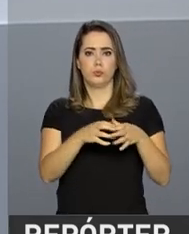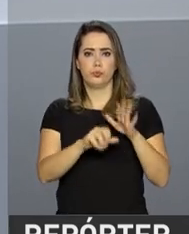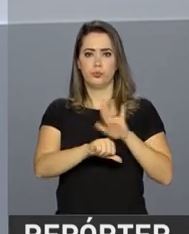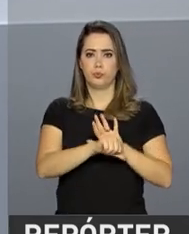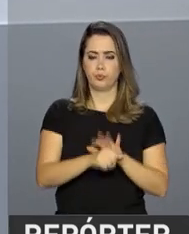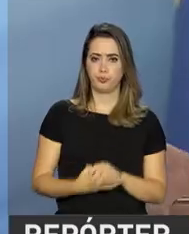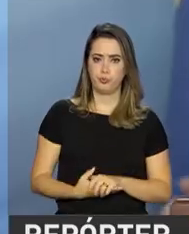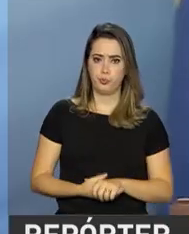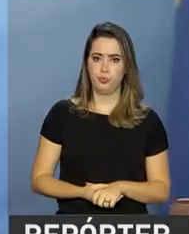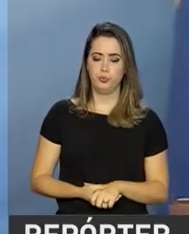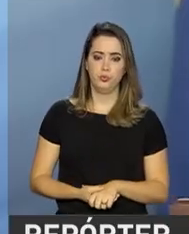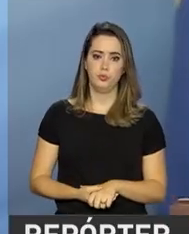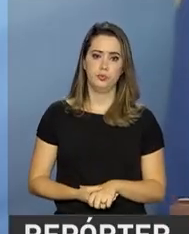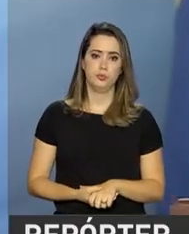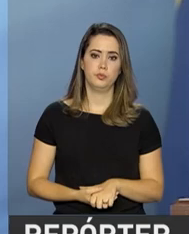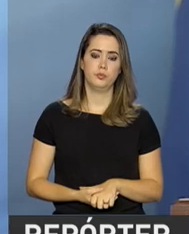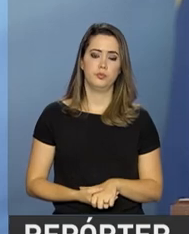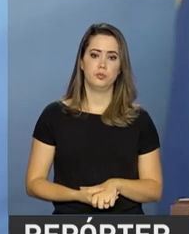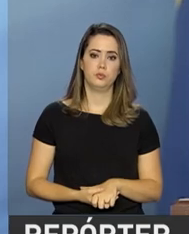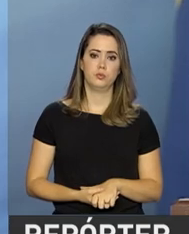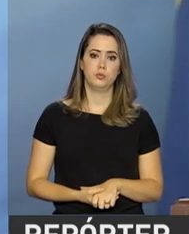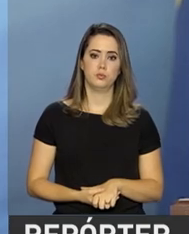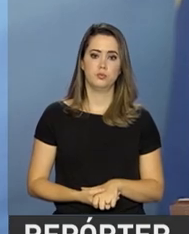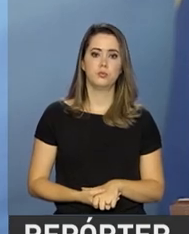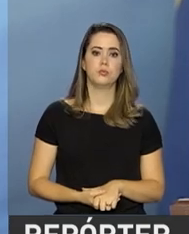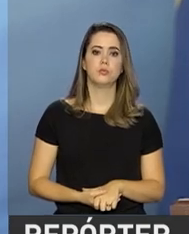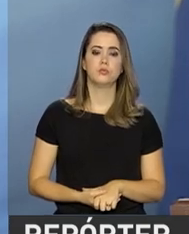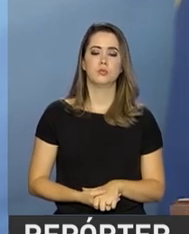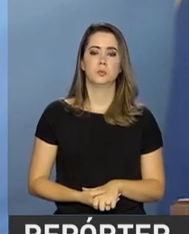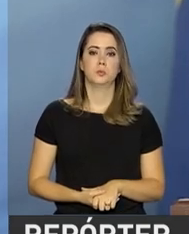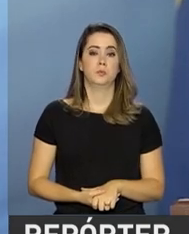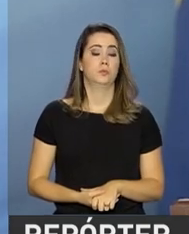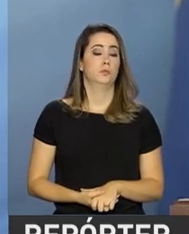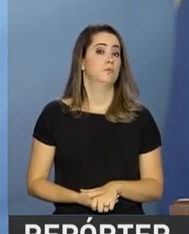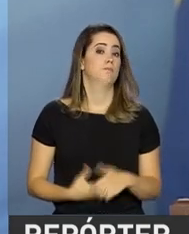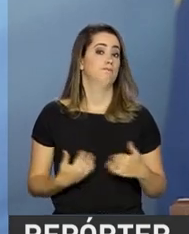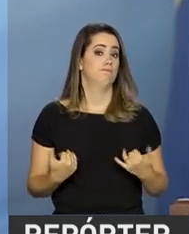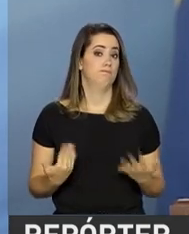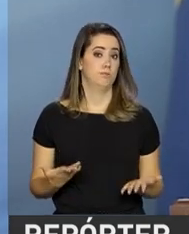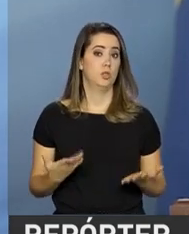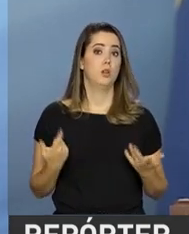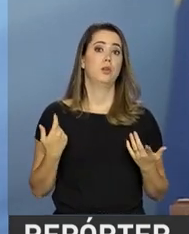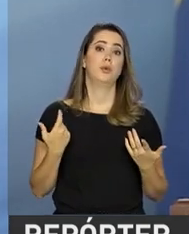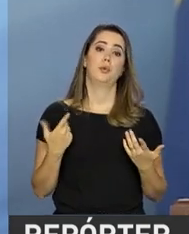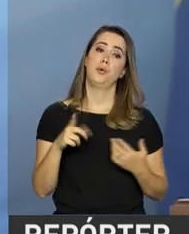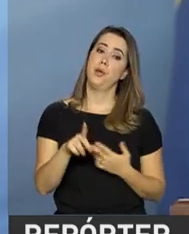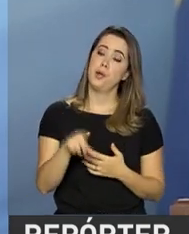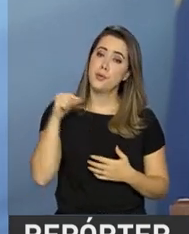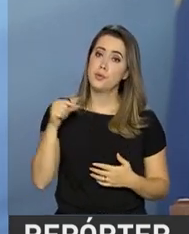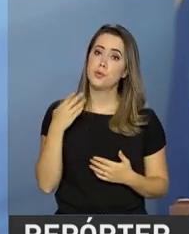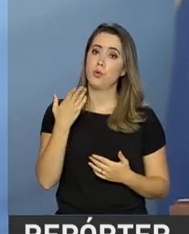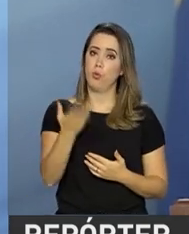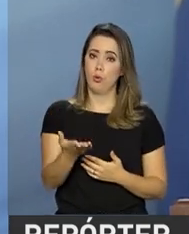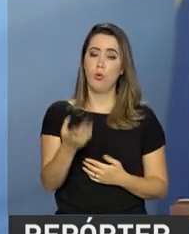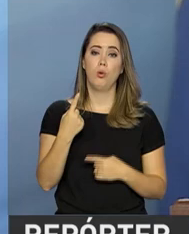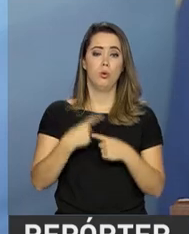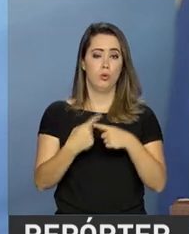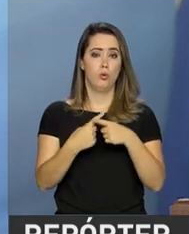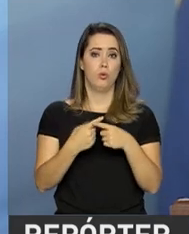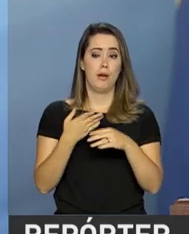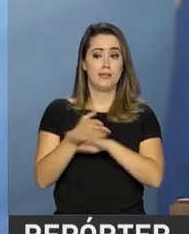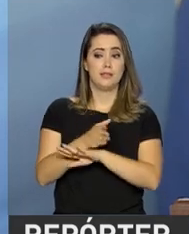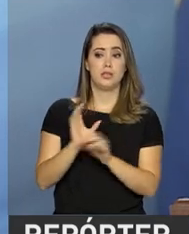Eu tomo esta medida extrema porque